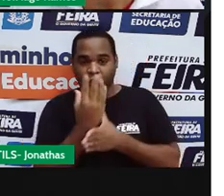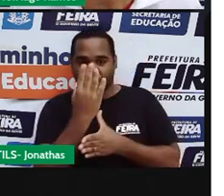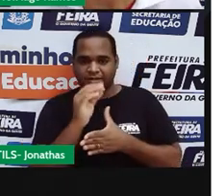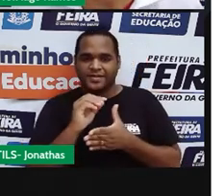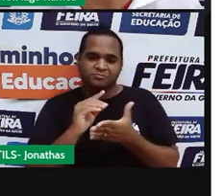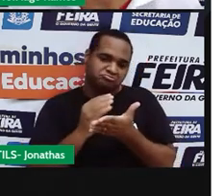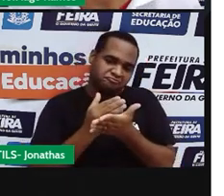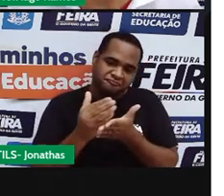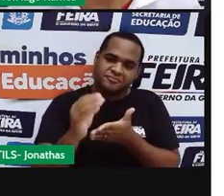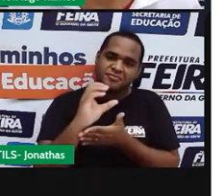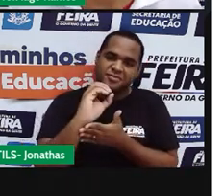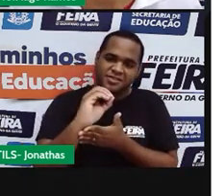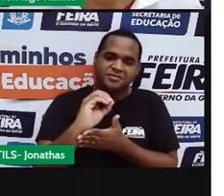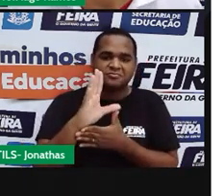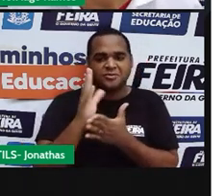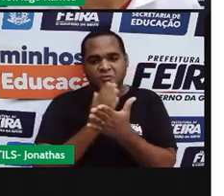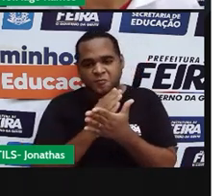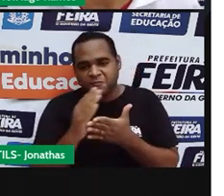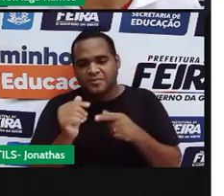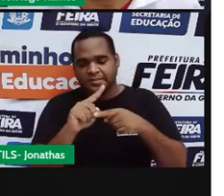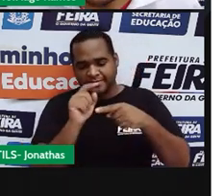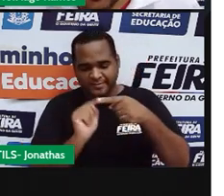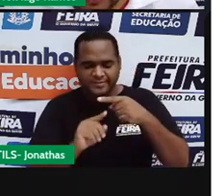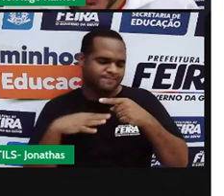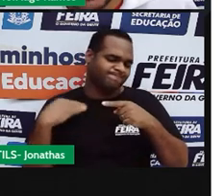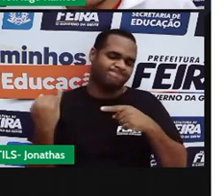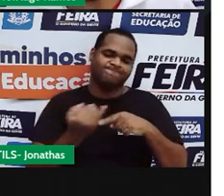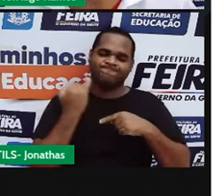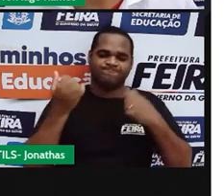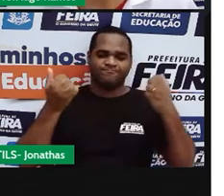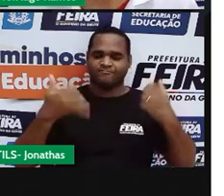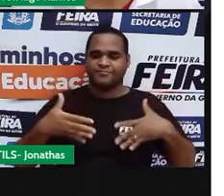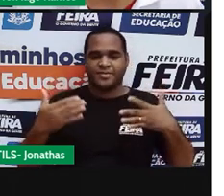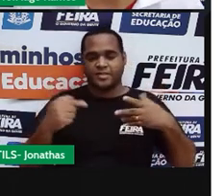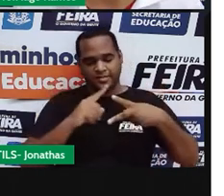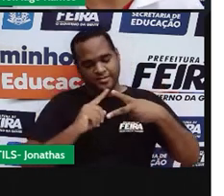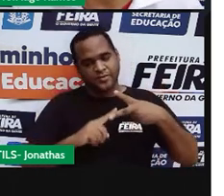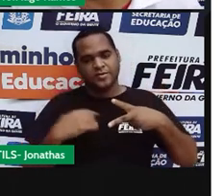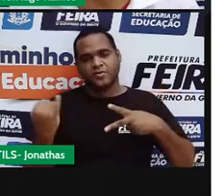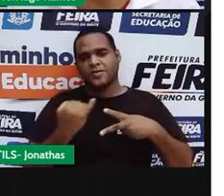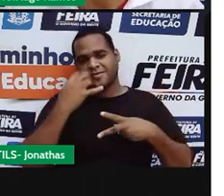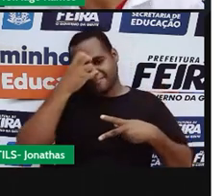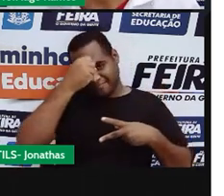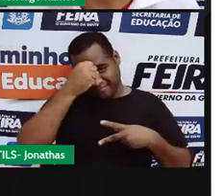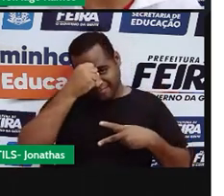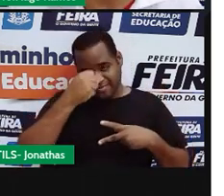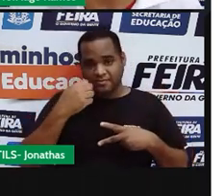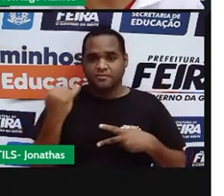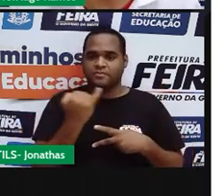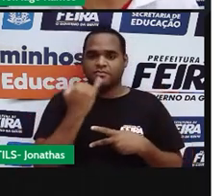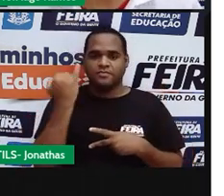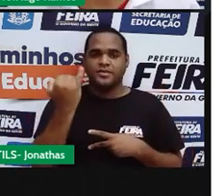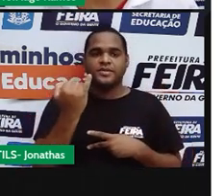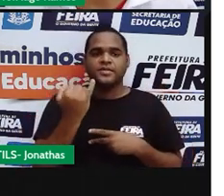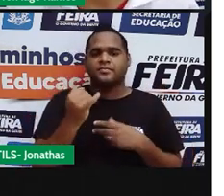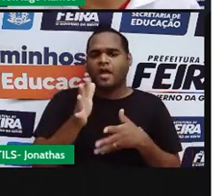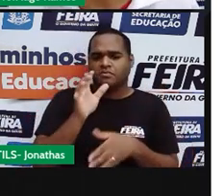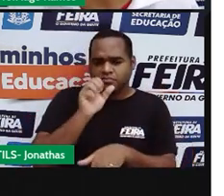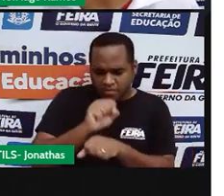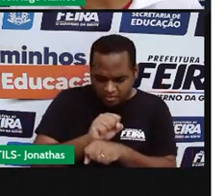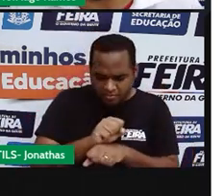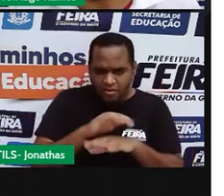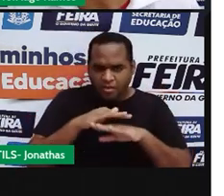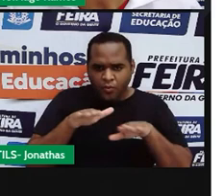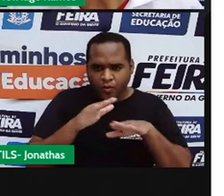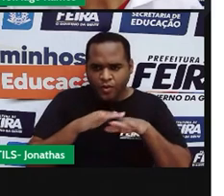então isso foi o importante para nós aprendermos nessa aula só que o aprendizado não